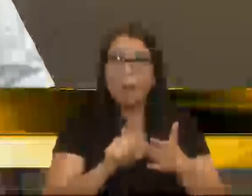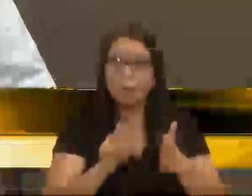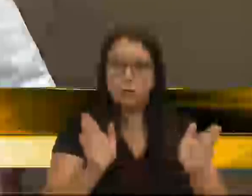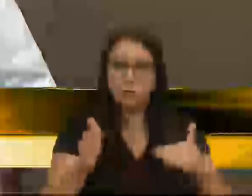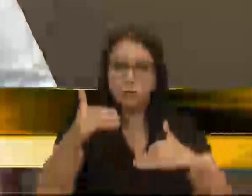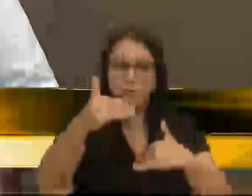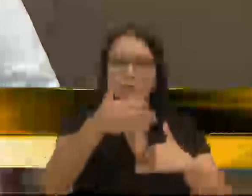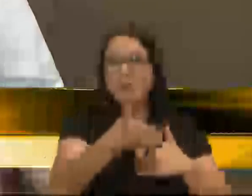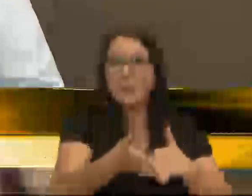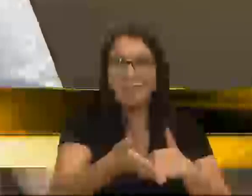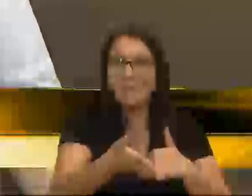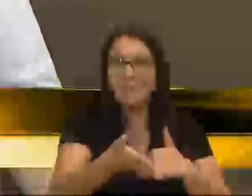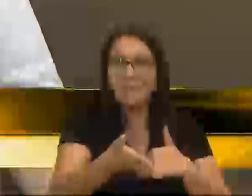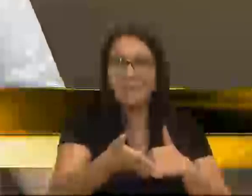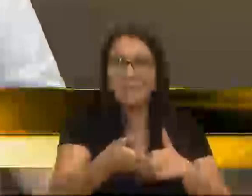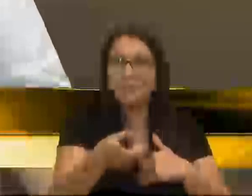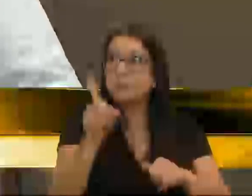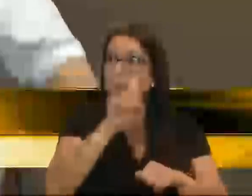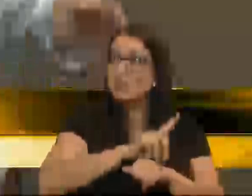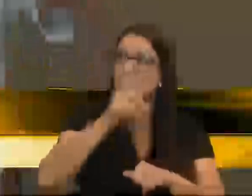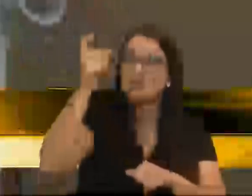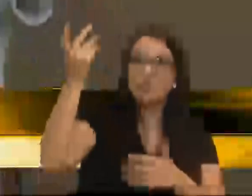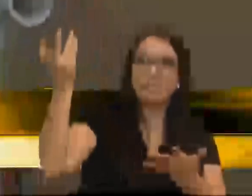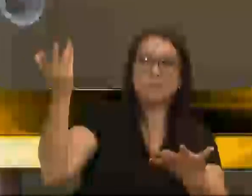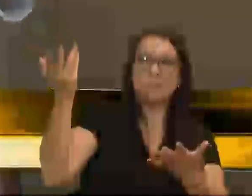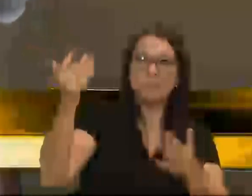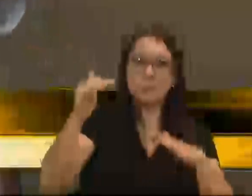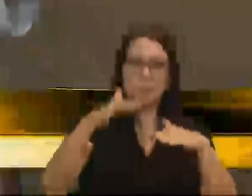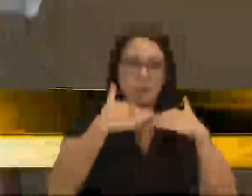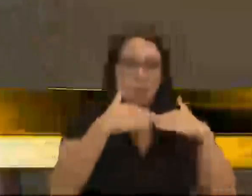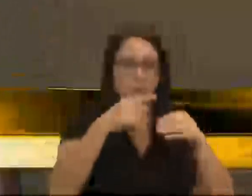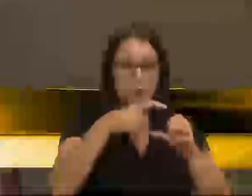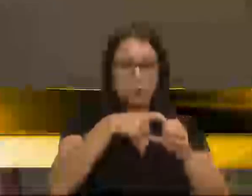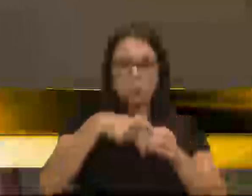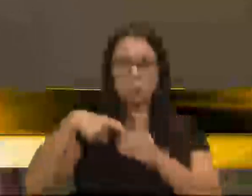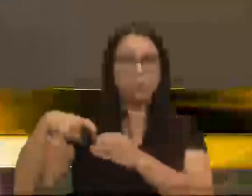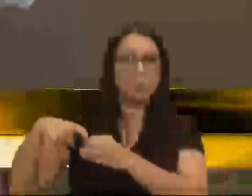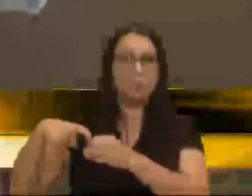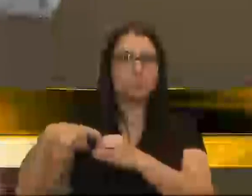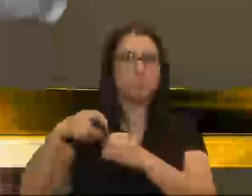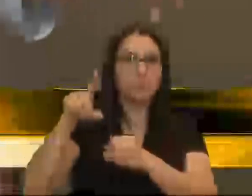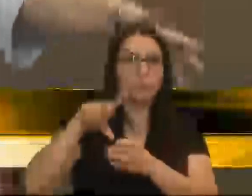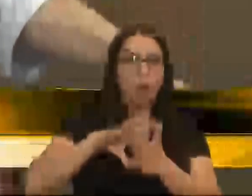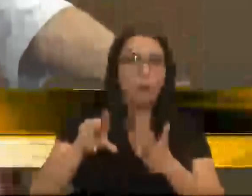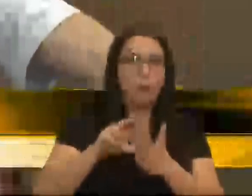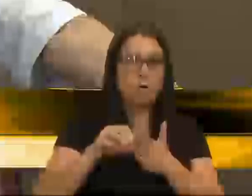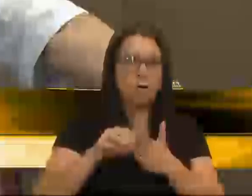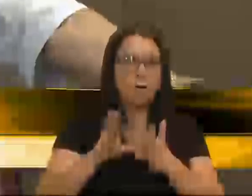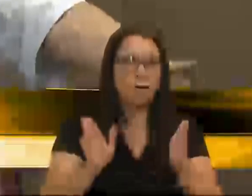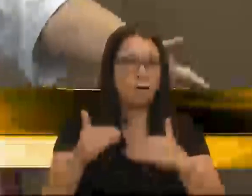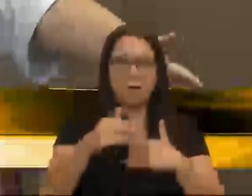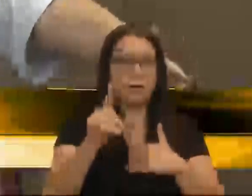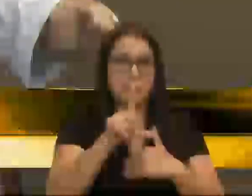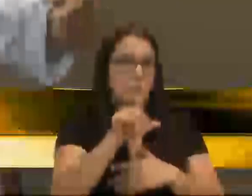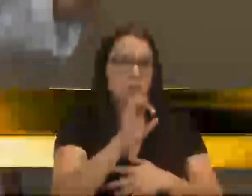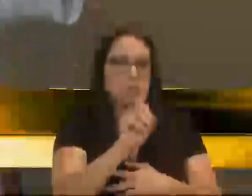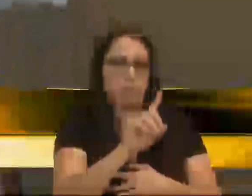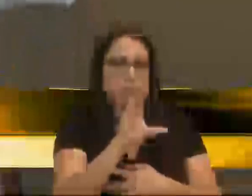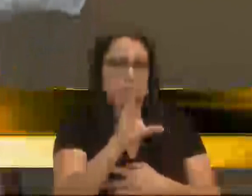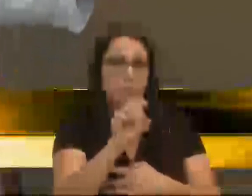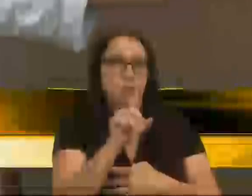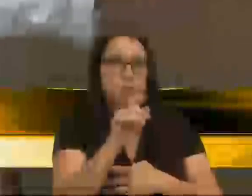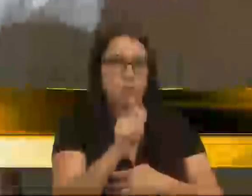durante a luz do dia. Foi lá um caminhão guincho e pegou o container, não esses containers de lixo da Codeca,